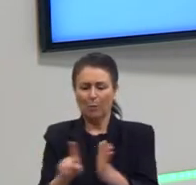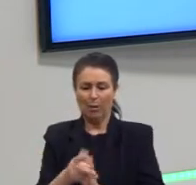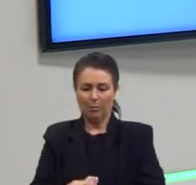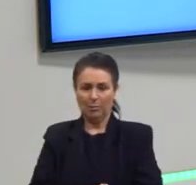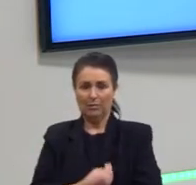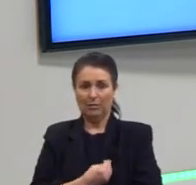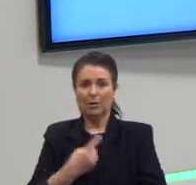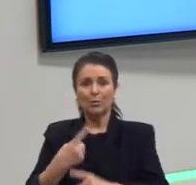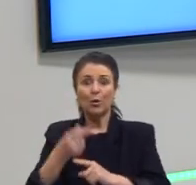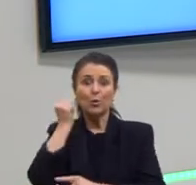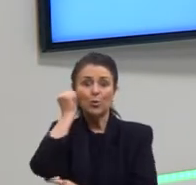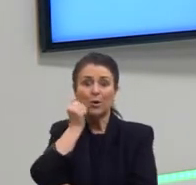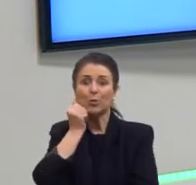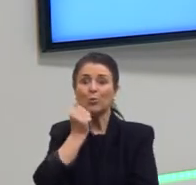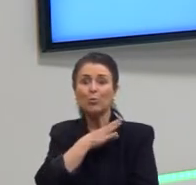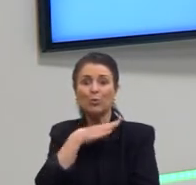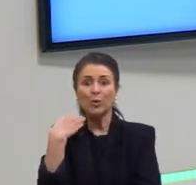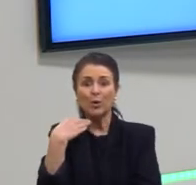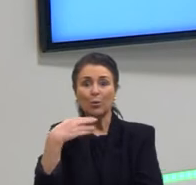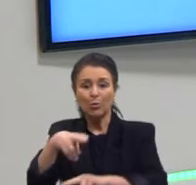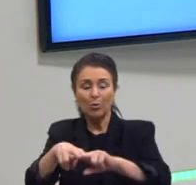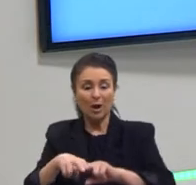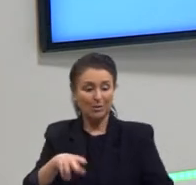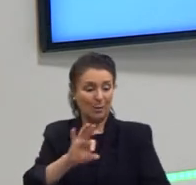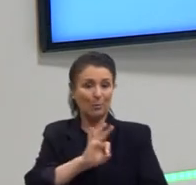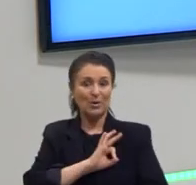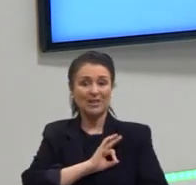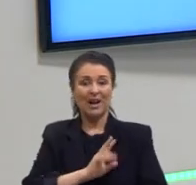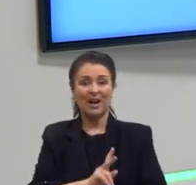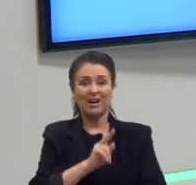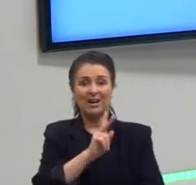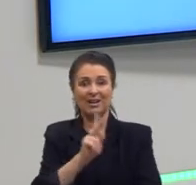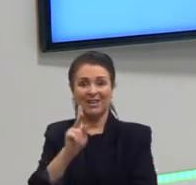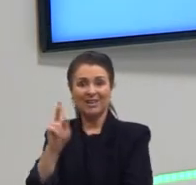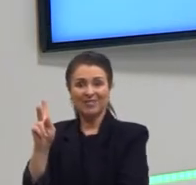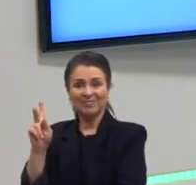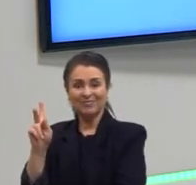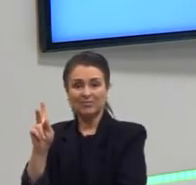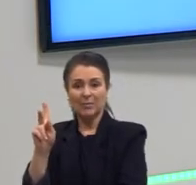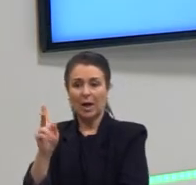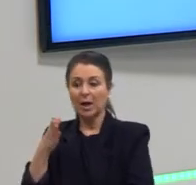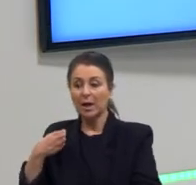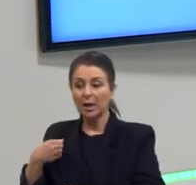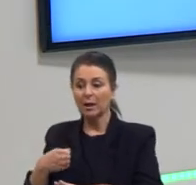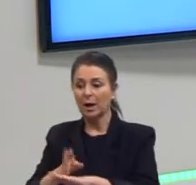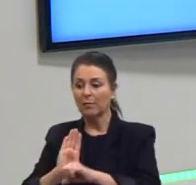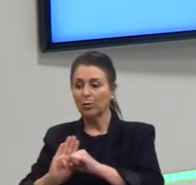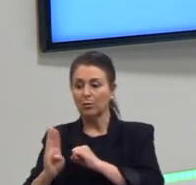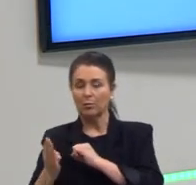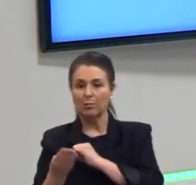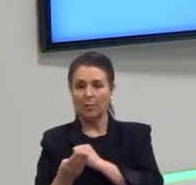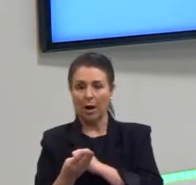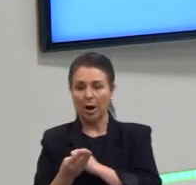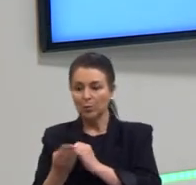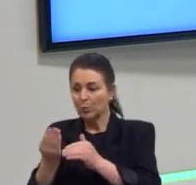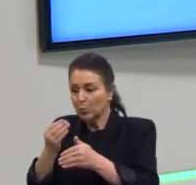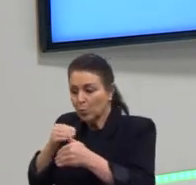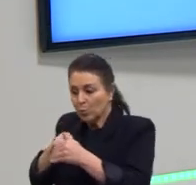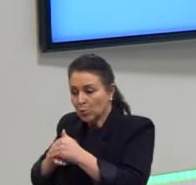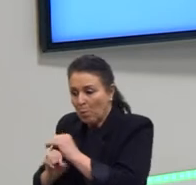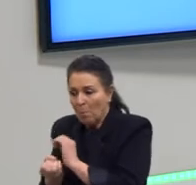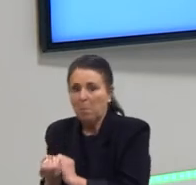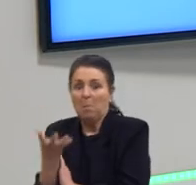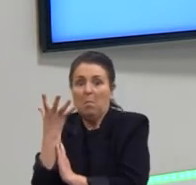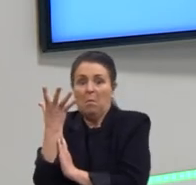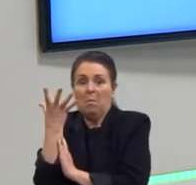mortos pela polícia, pela Ku Klux Klan, a Ku Klux Klan entrava nesses bairros e explodia bombas, tem um